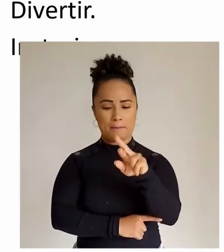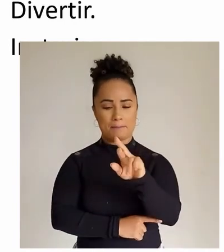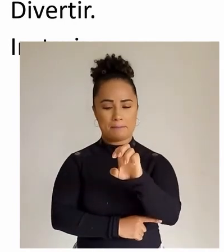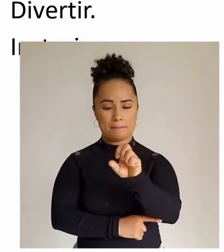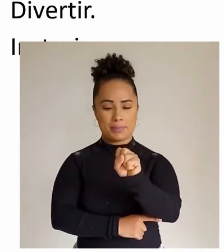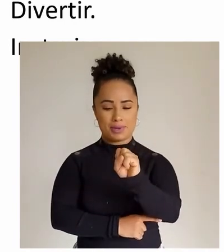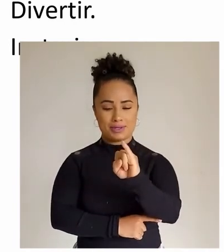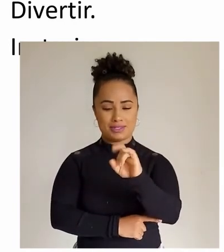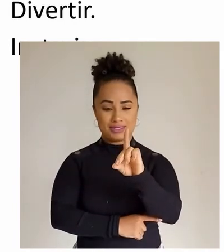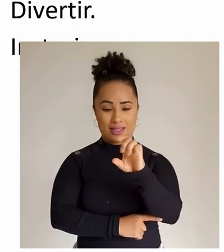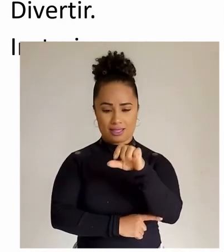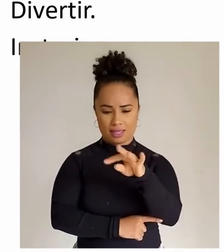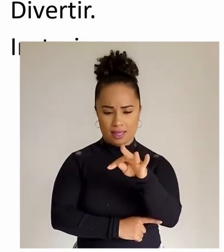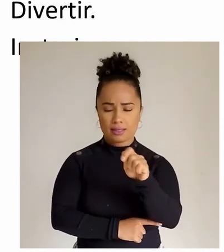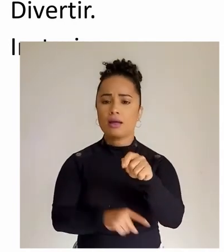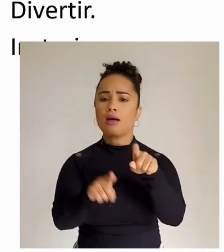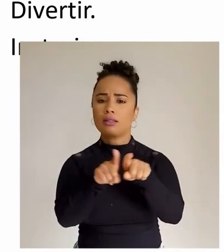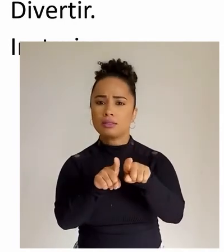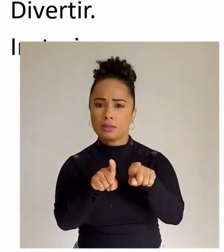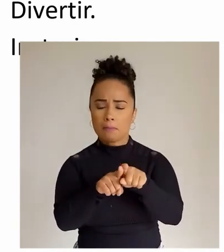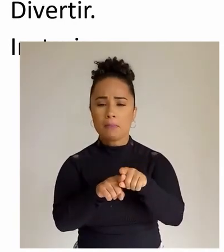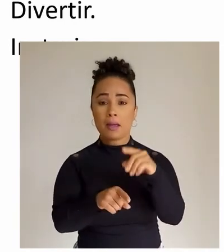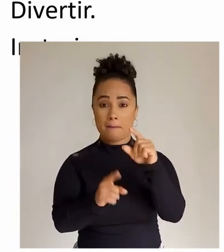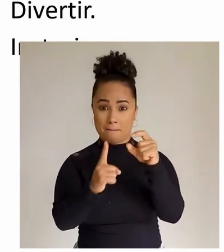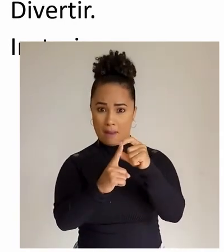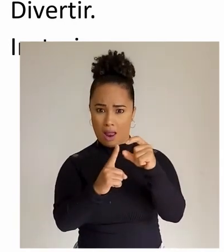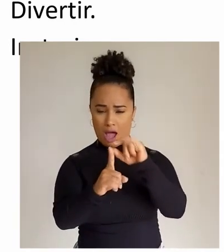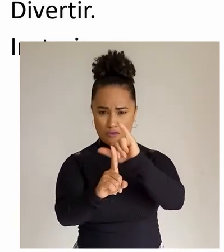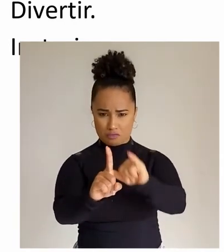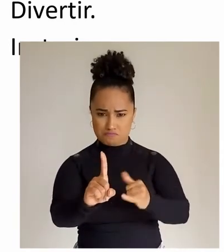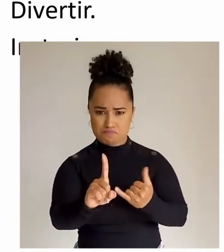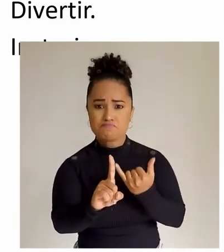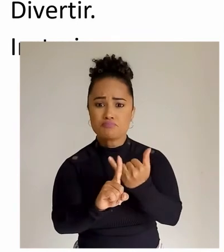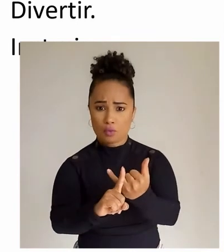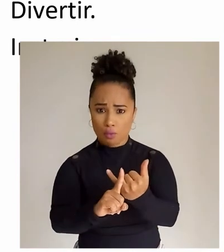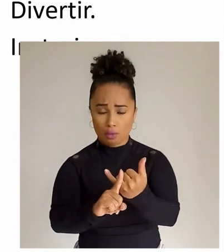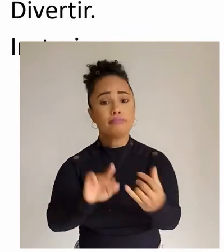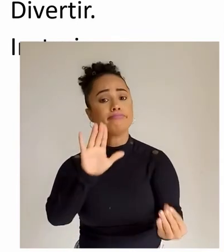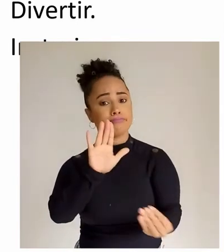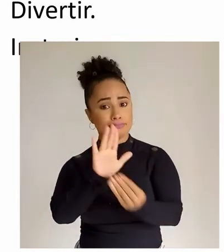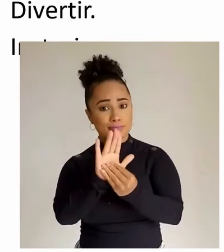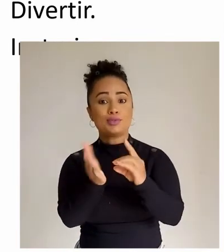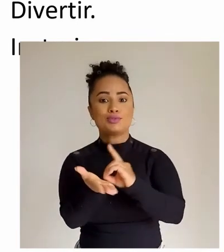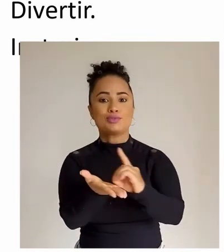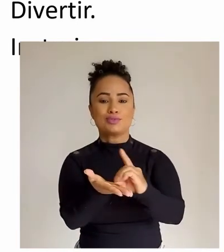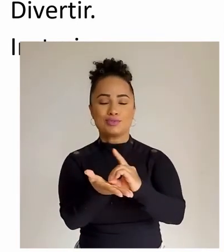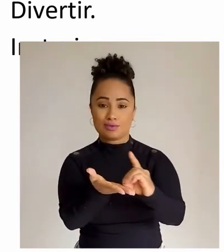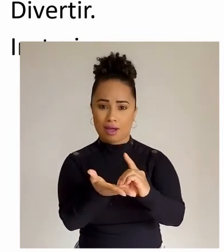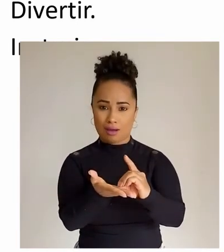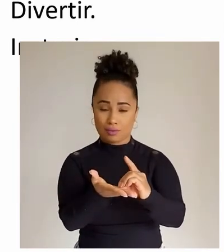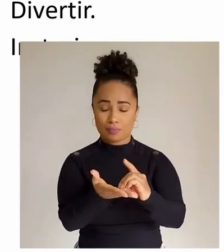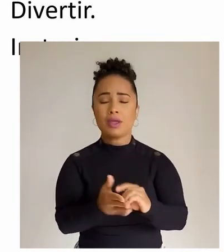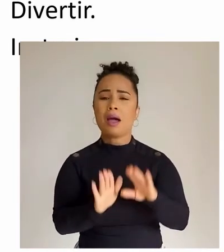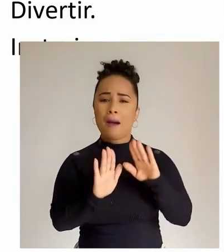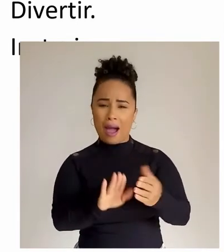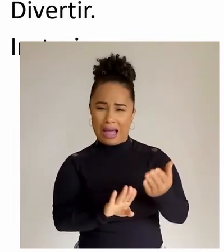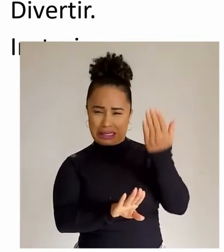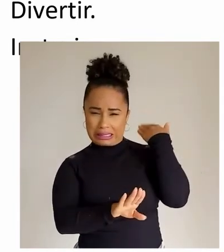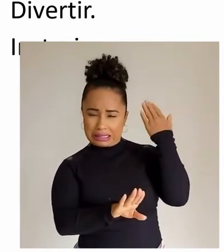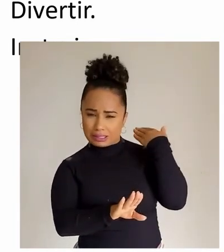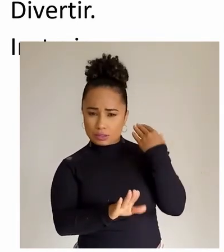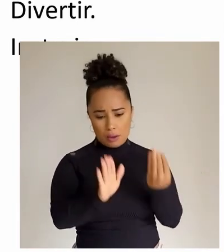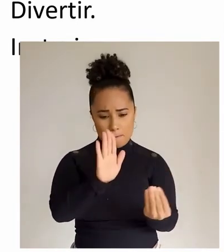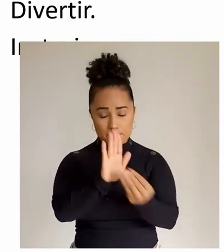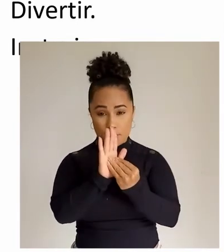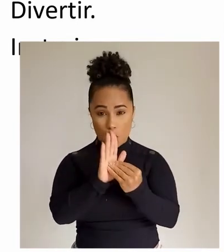O verbete bullying, muito comentado na mídia este ano, também foi incorporado. Para entrar no dicionário,